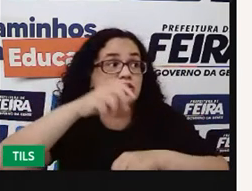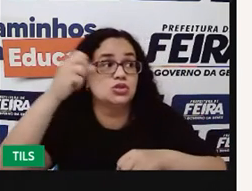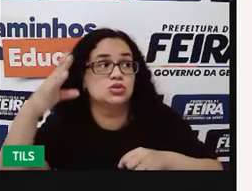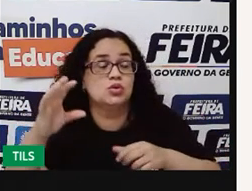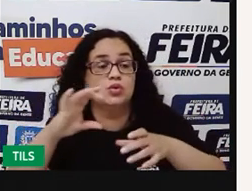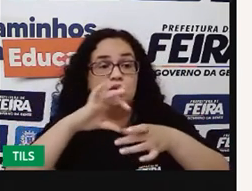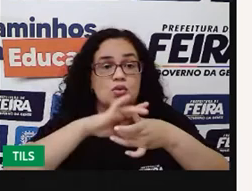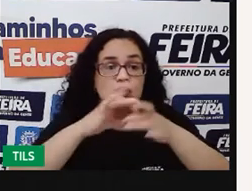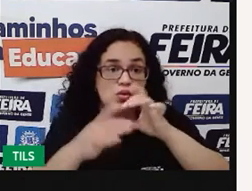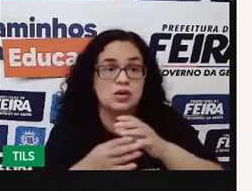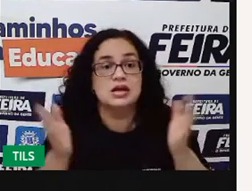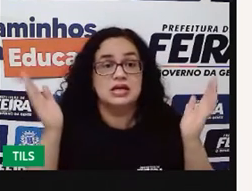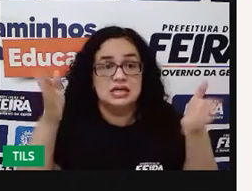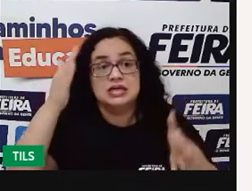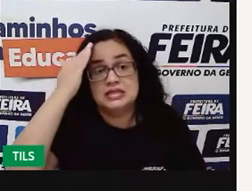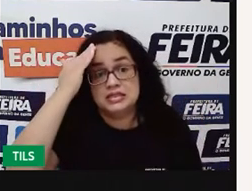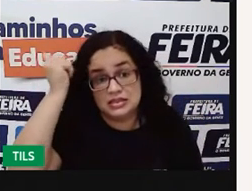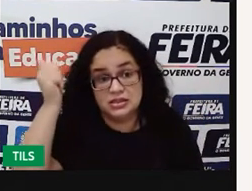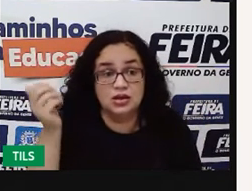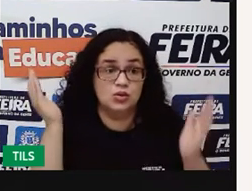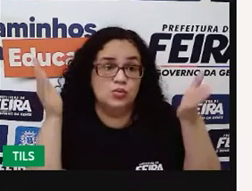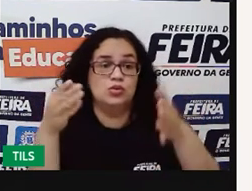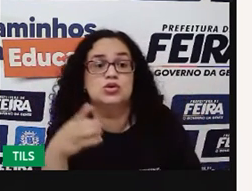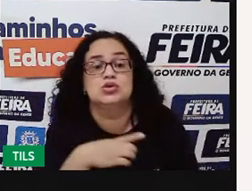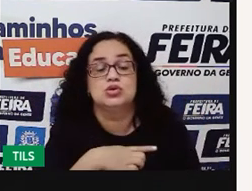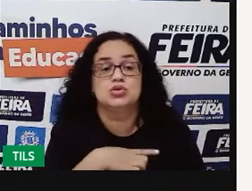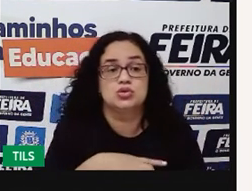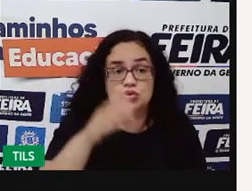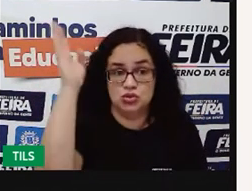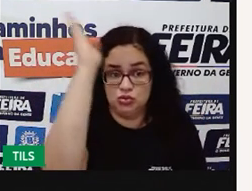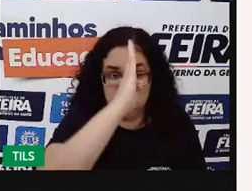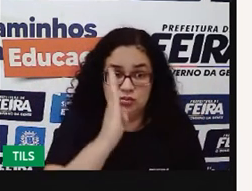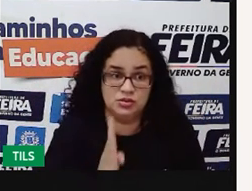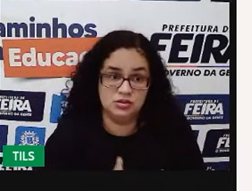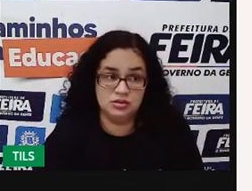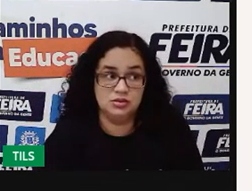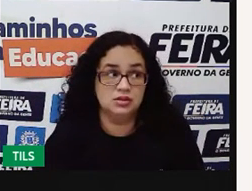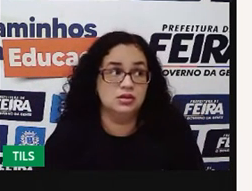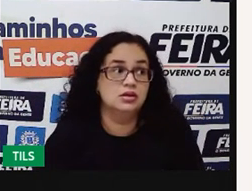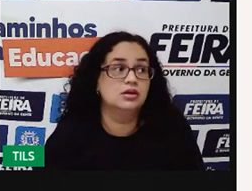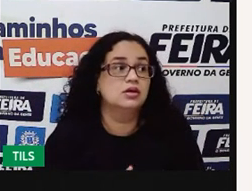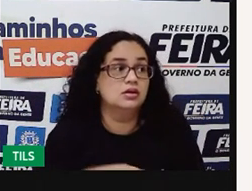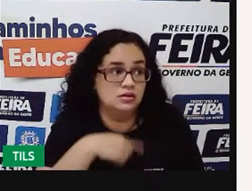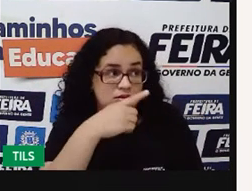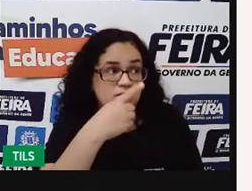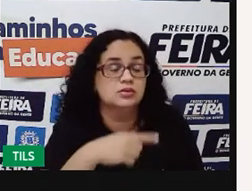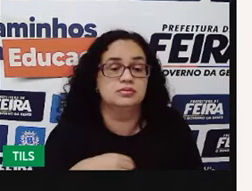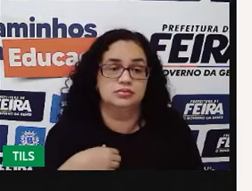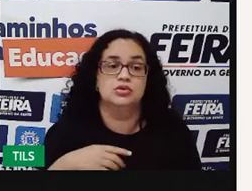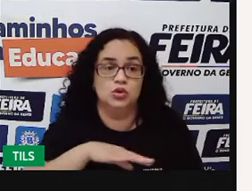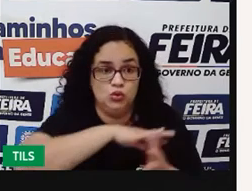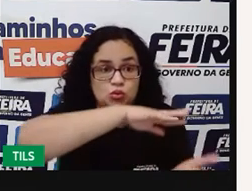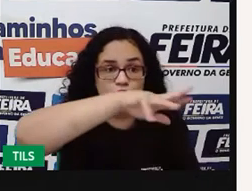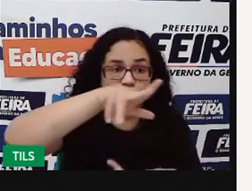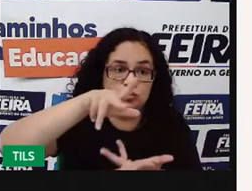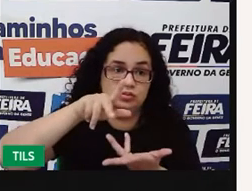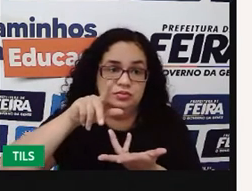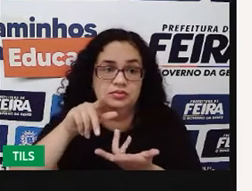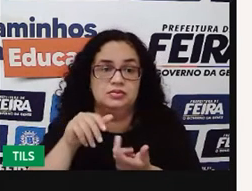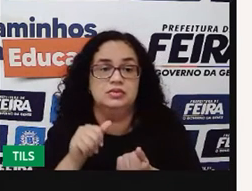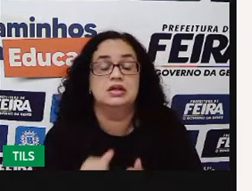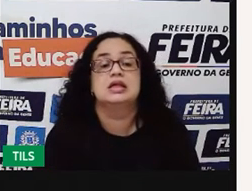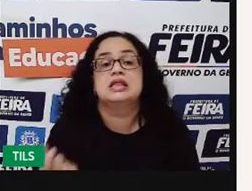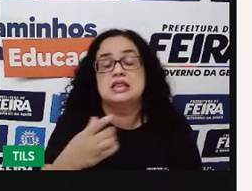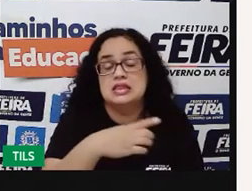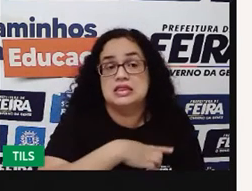O a gente sabe hoje? Que a Covid-19 está só no Brasil? Não. Ela está no mundo todo, né? Nós temos